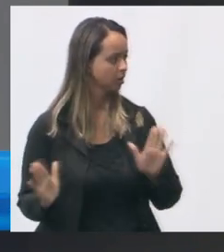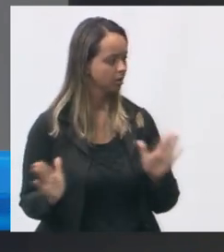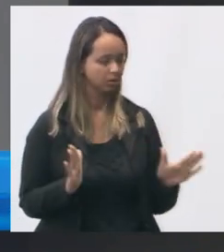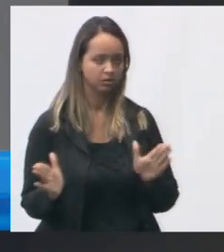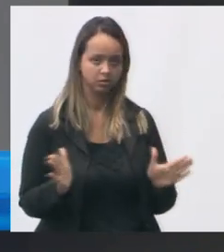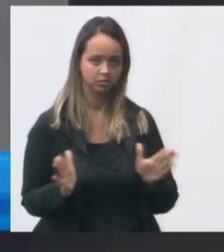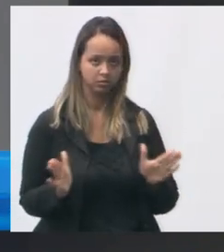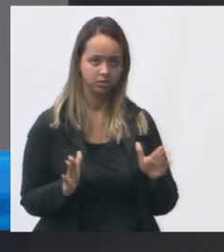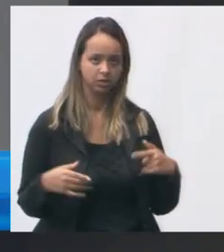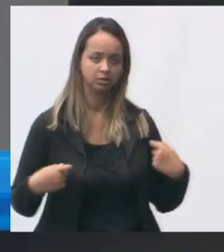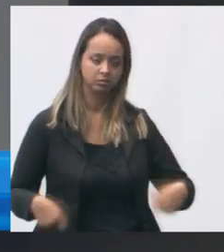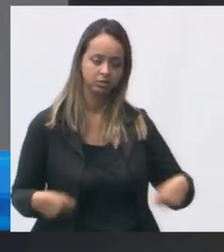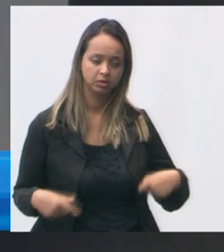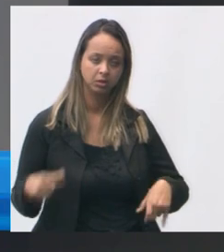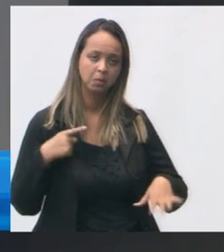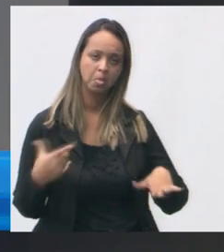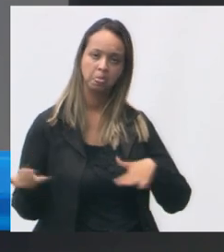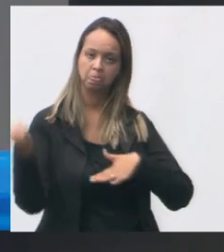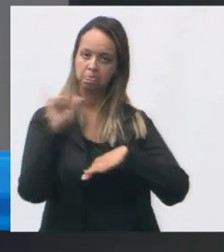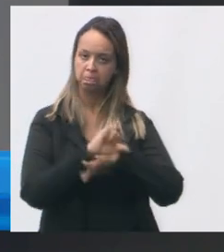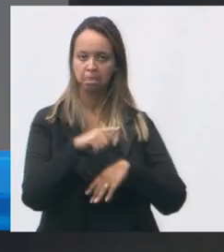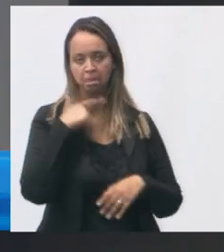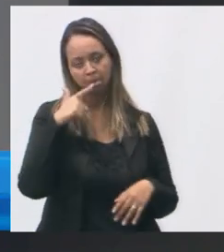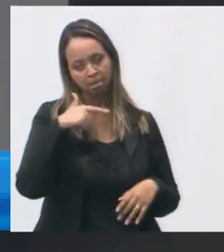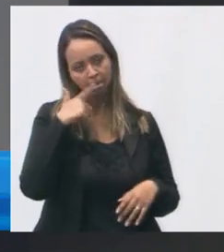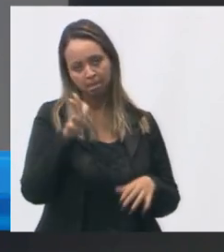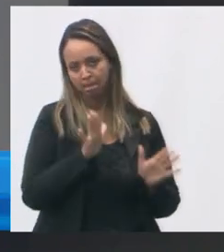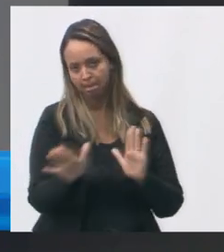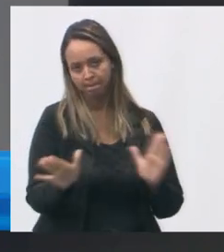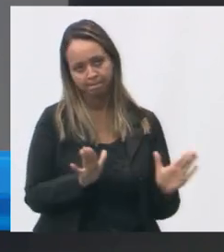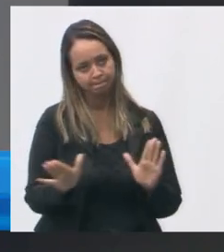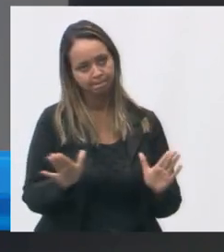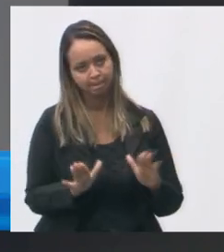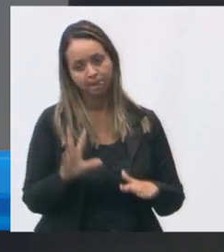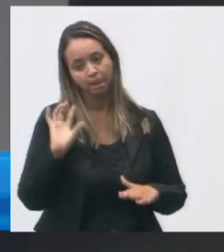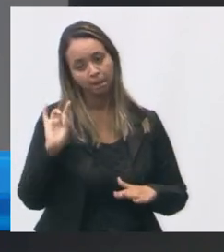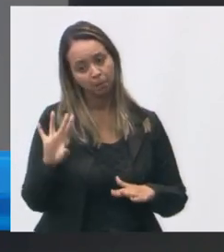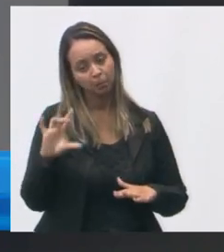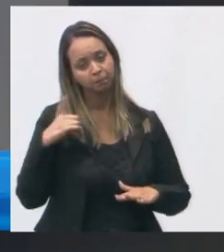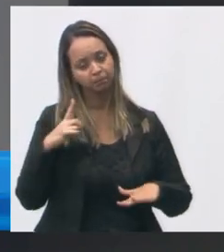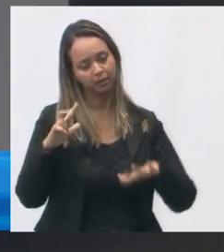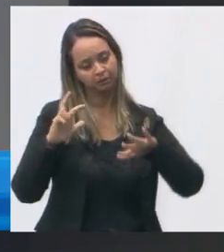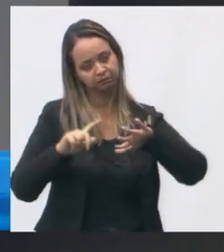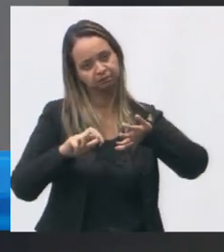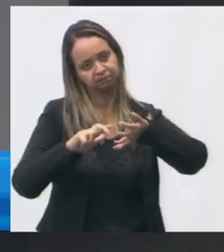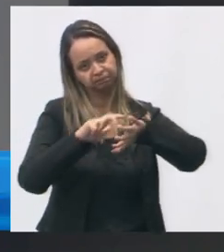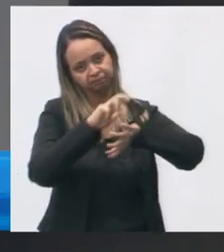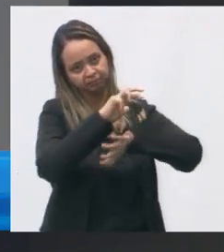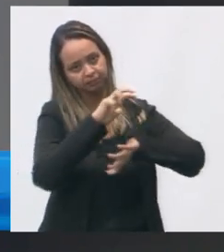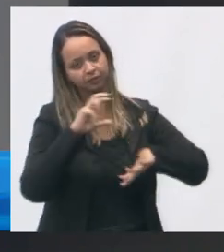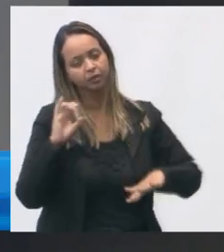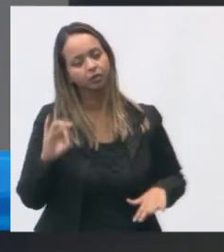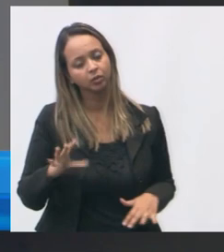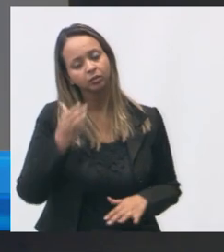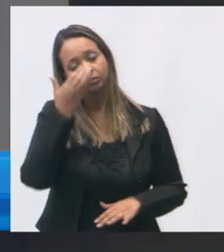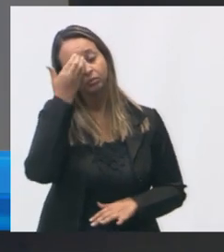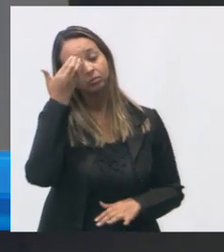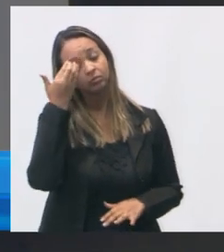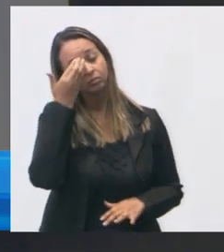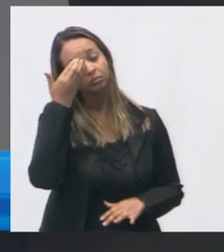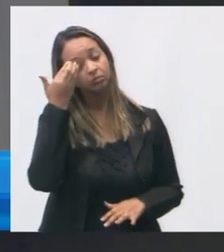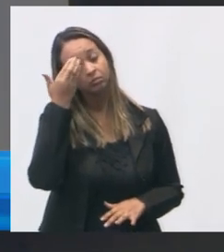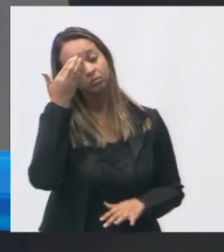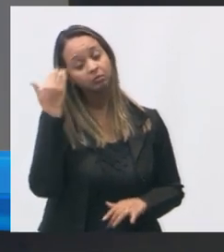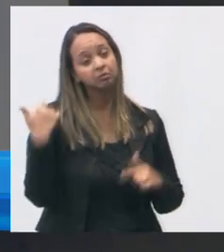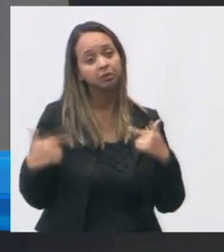da unidade porque o segundo pavimento não é acessível só sobe por escadas quadro de funcionário completo e essa